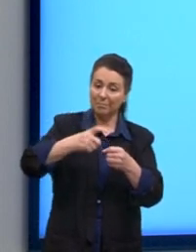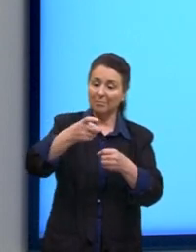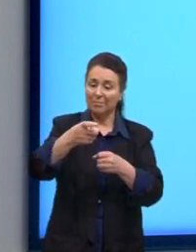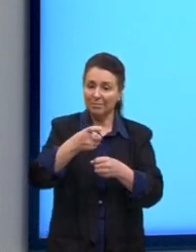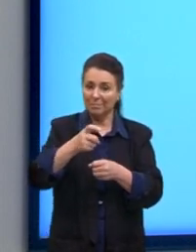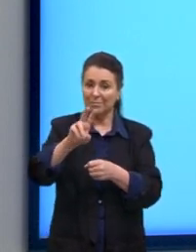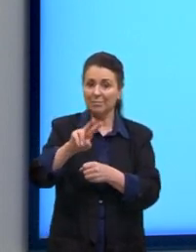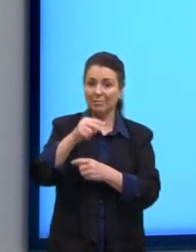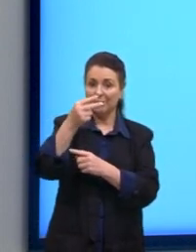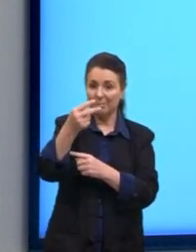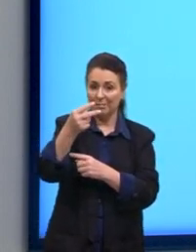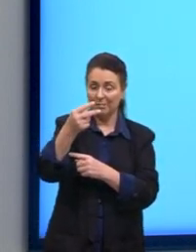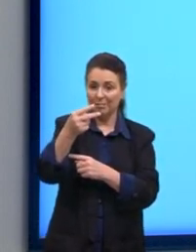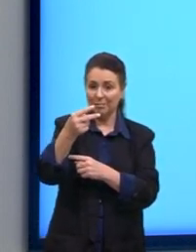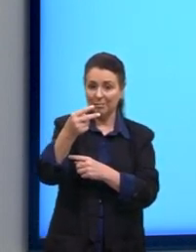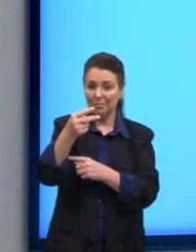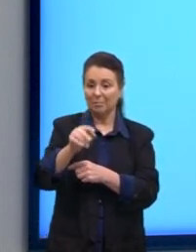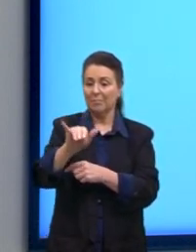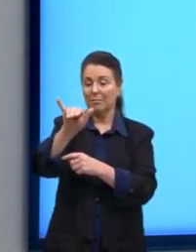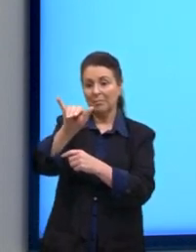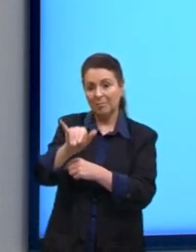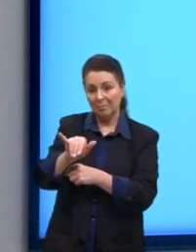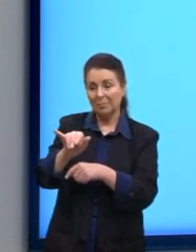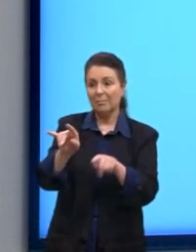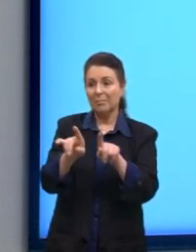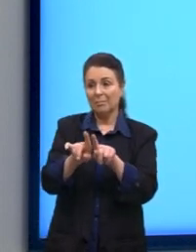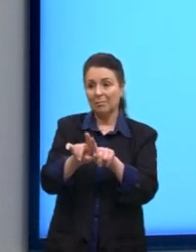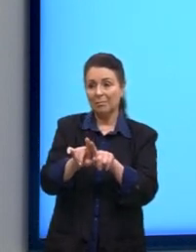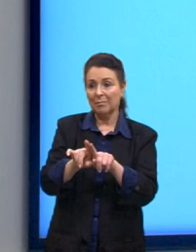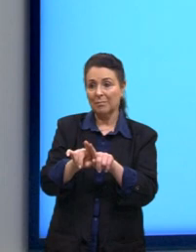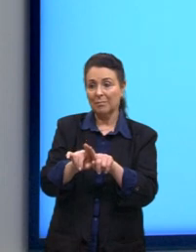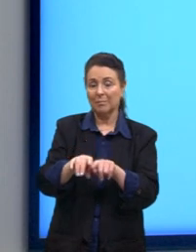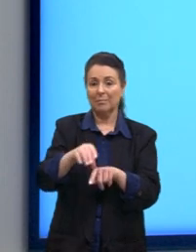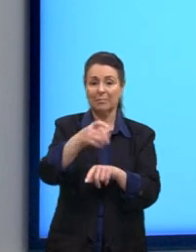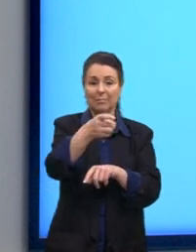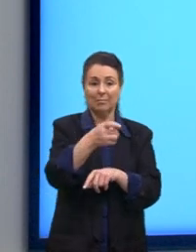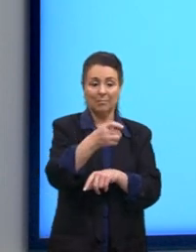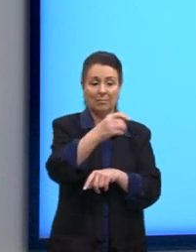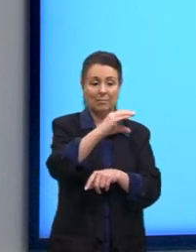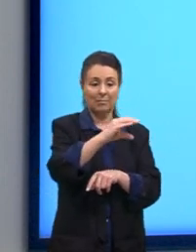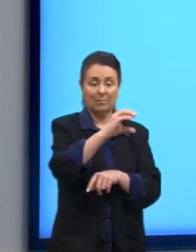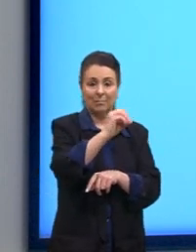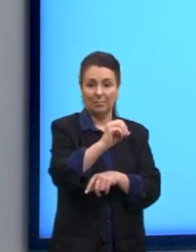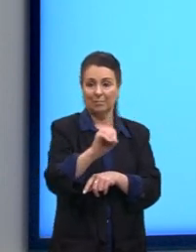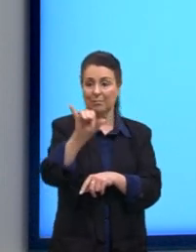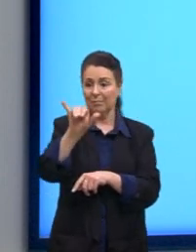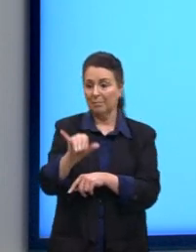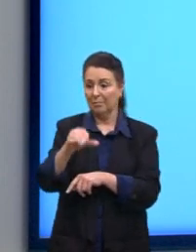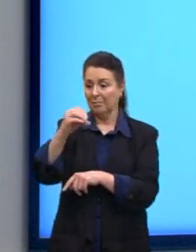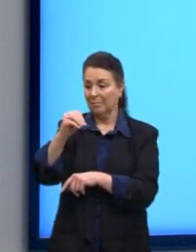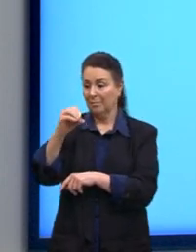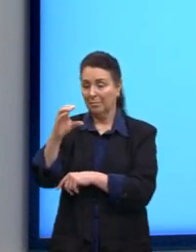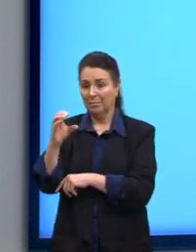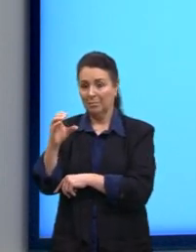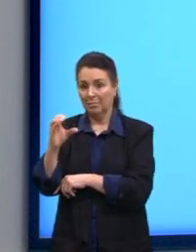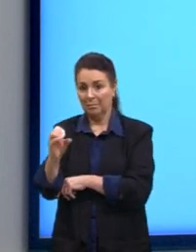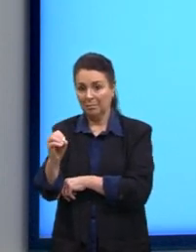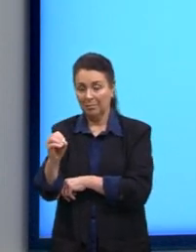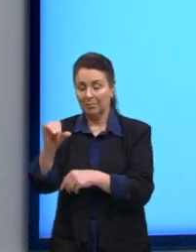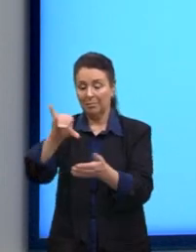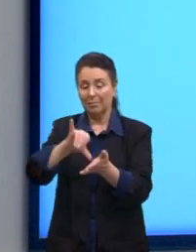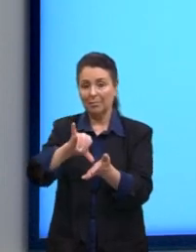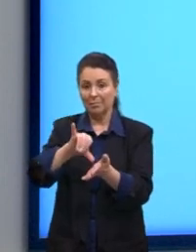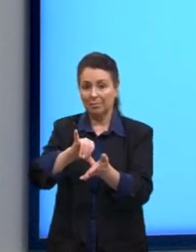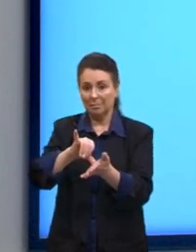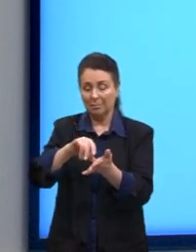o mesmo para o y. Então, se o xc é 0 e o yc é 0, o centro da